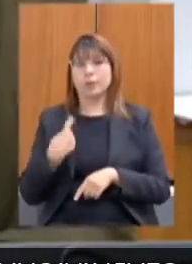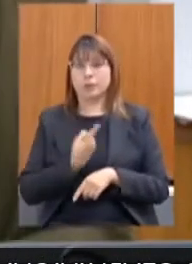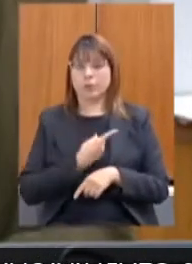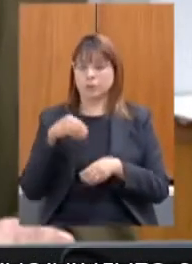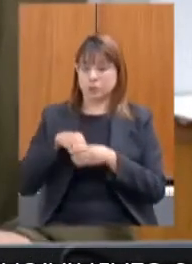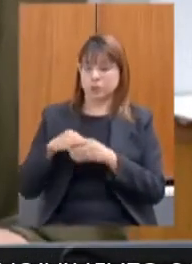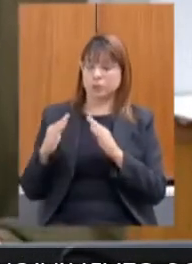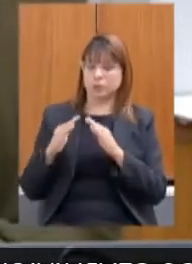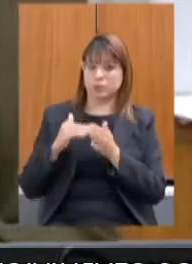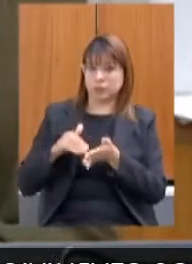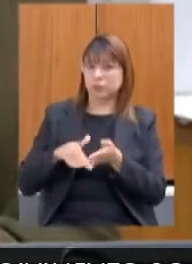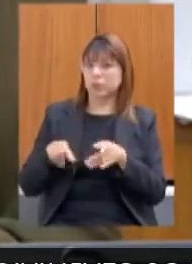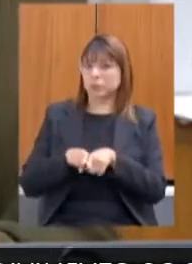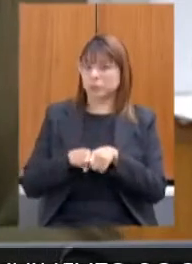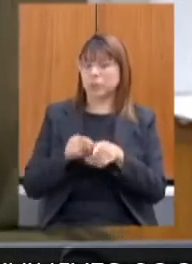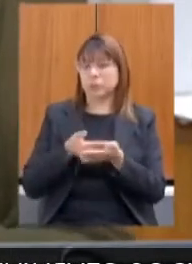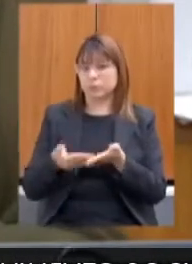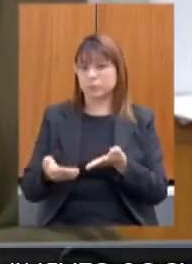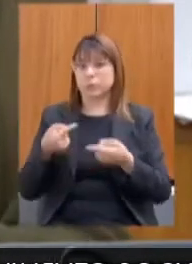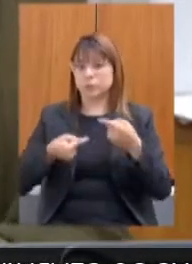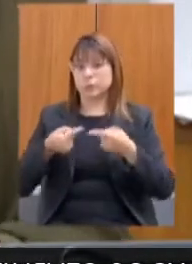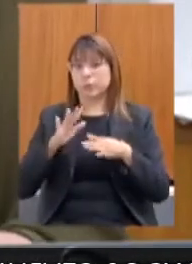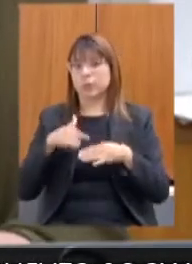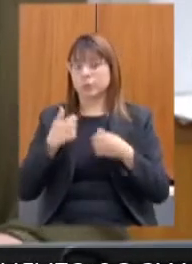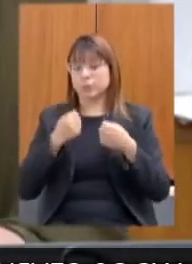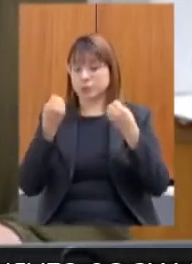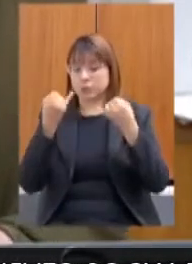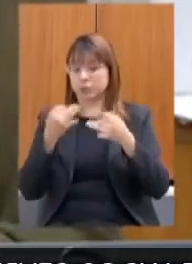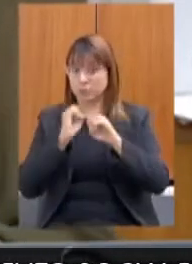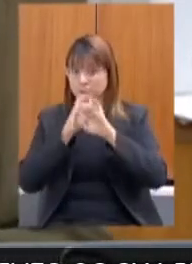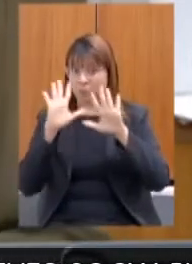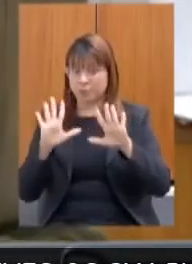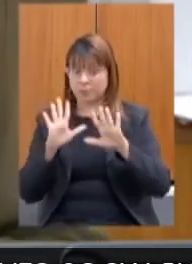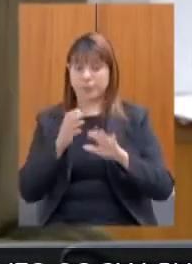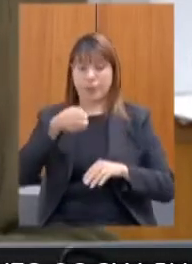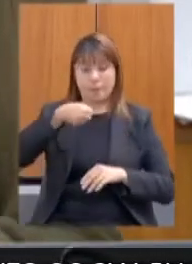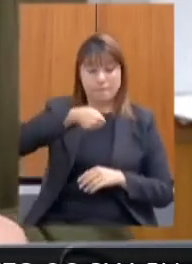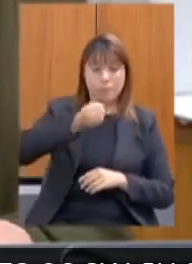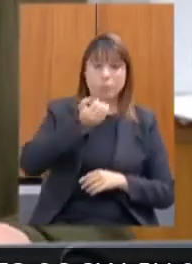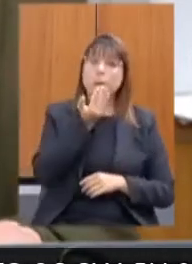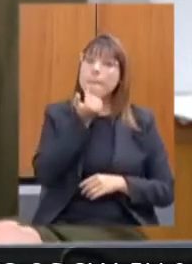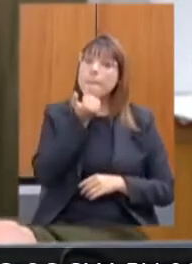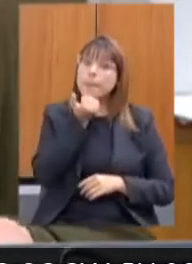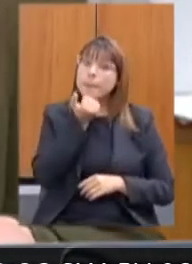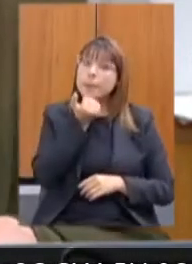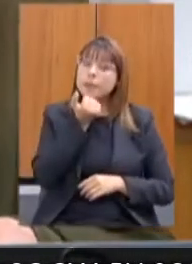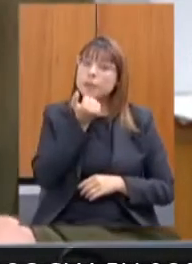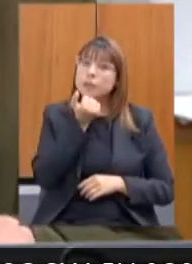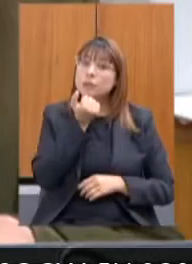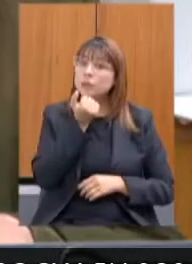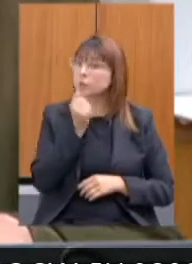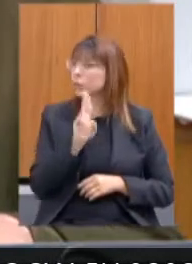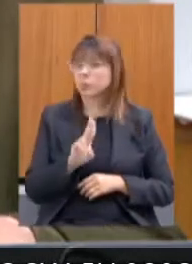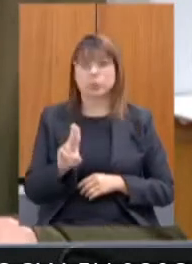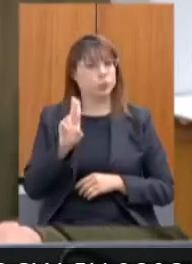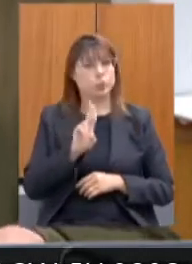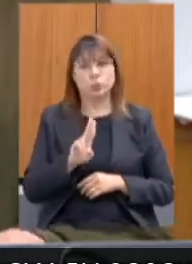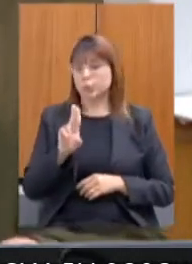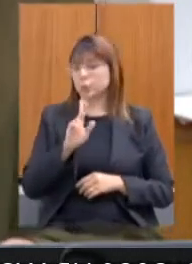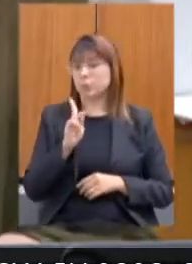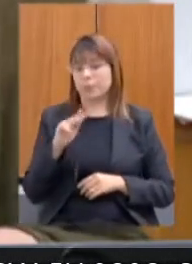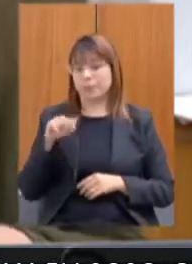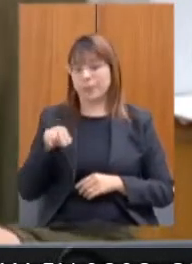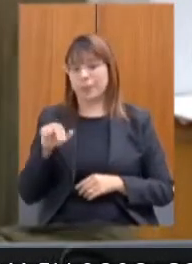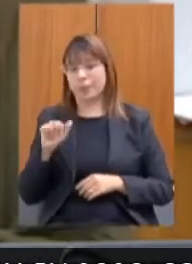internamente, mas eu queria esclarecer uma questão. O Bolsa Merenda, ele não usou recursos do PNAE,